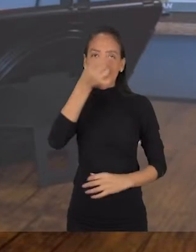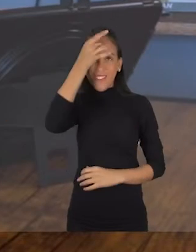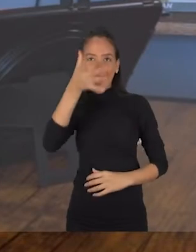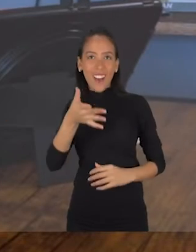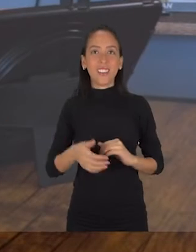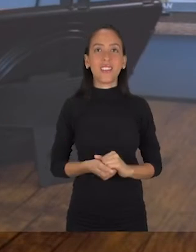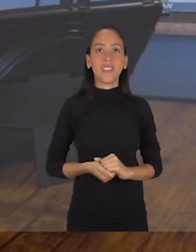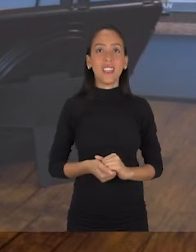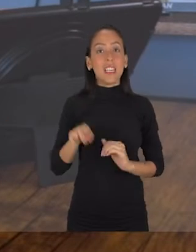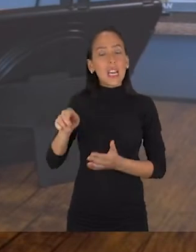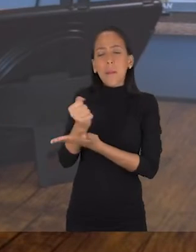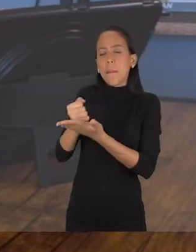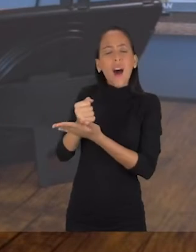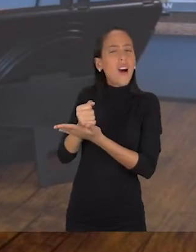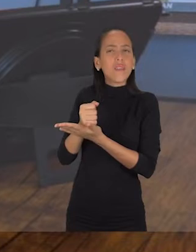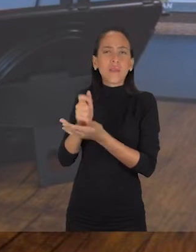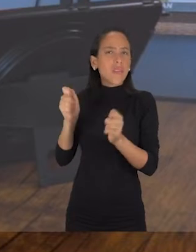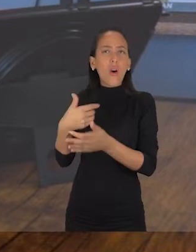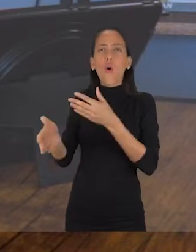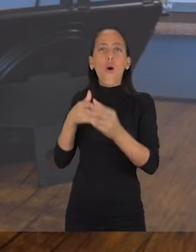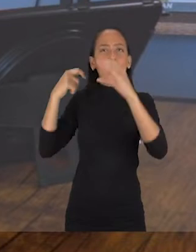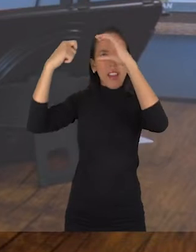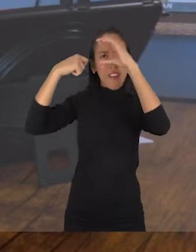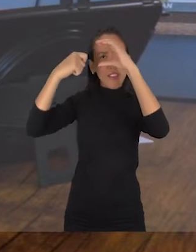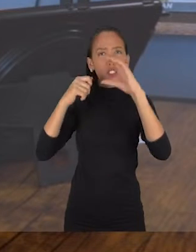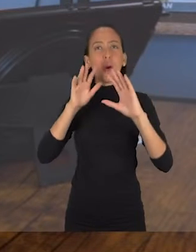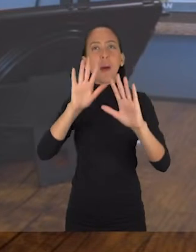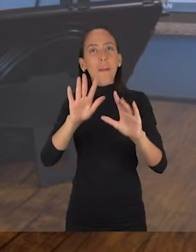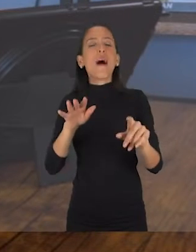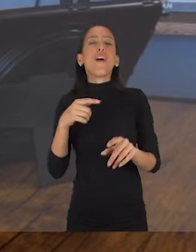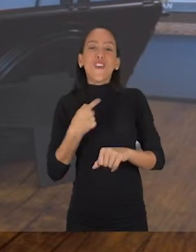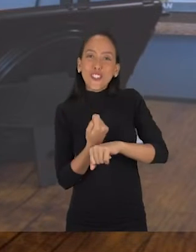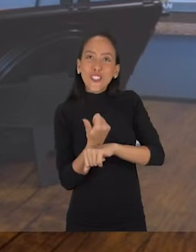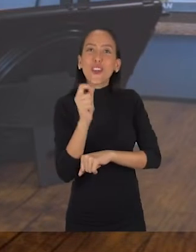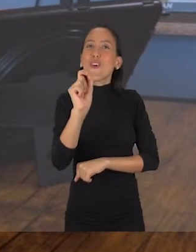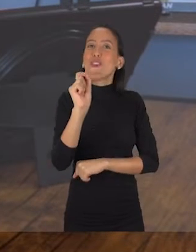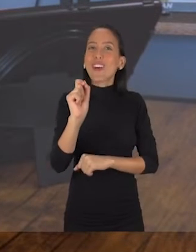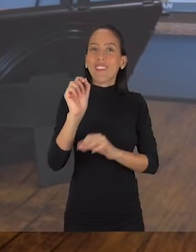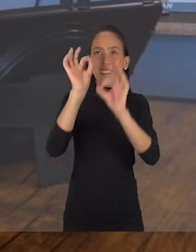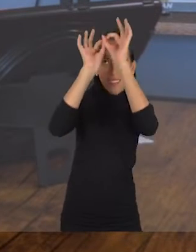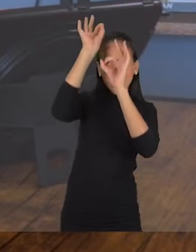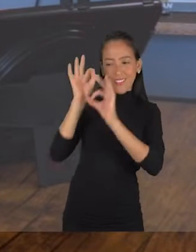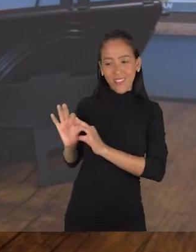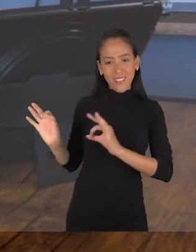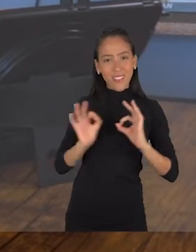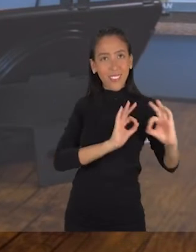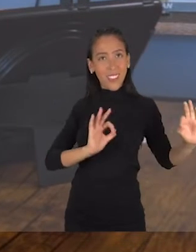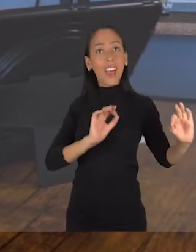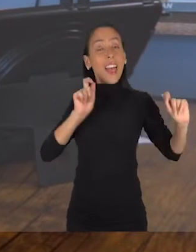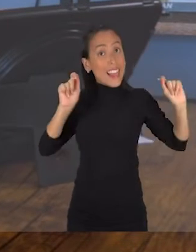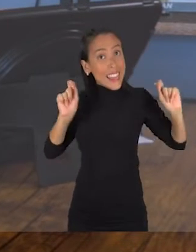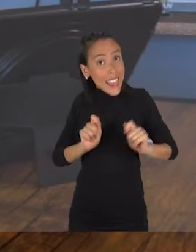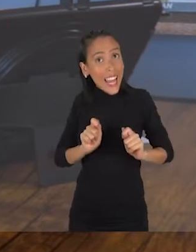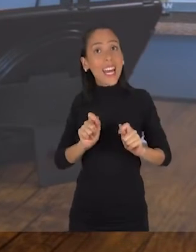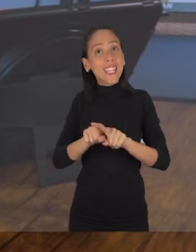de enquadramento base para qualquer vídeo. Mas os enquadramentos têm uma coisa muito bacana que eles geram emoção. Dependendo da forma que